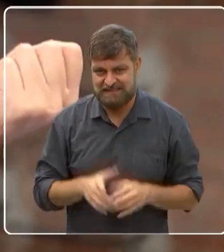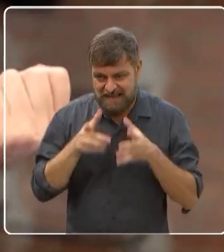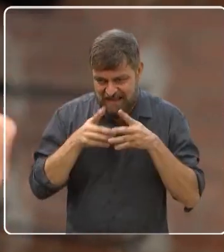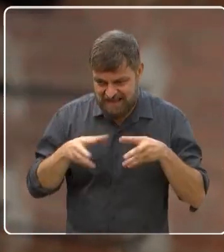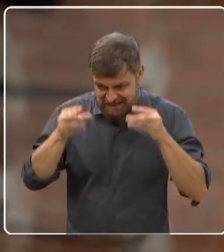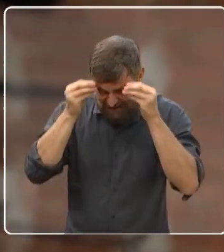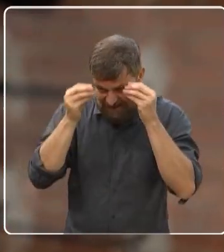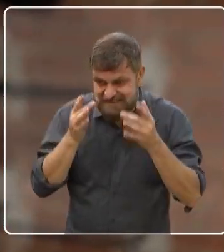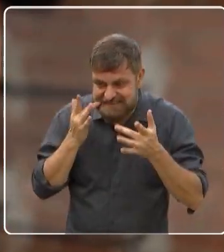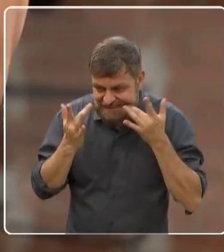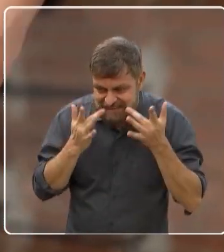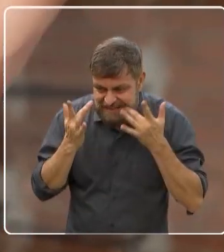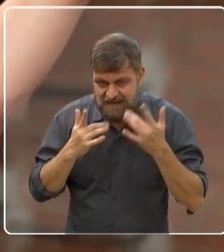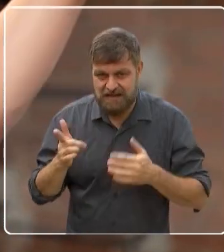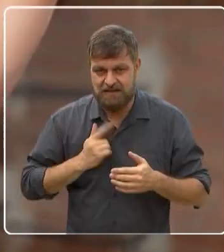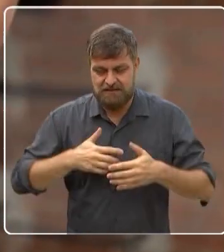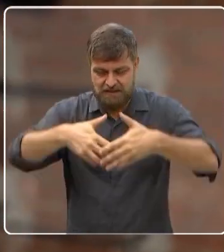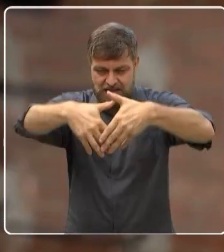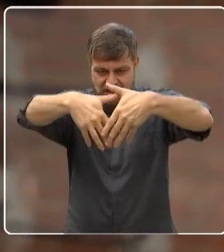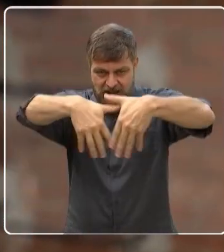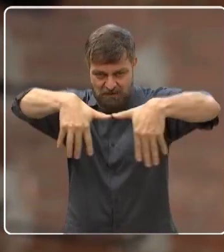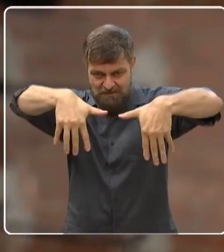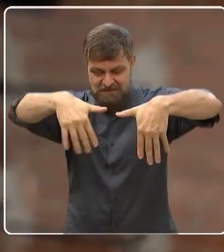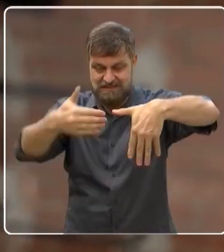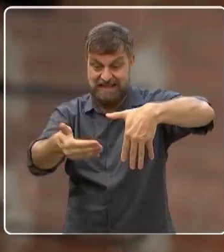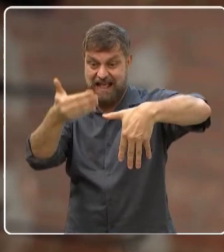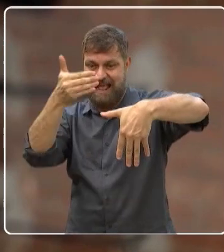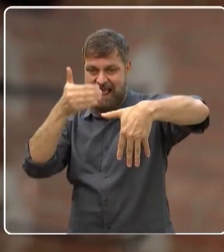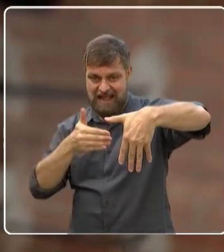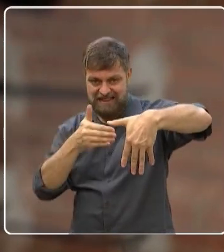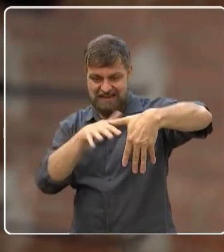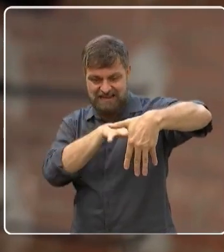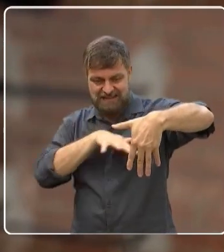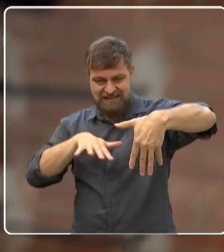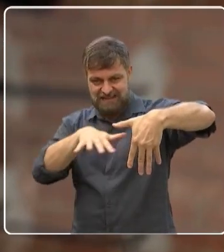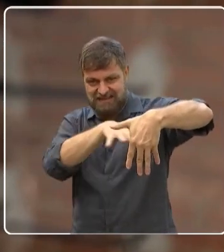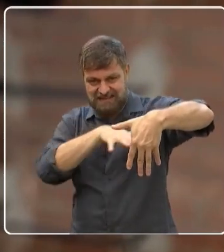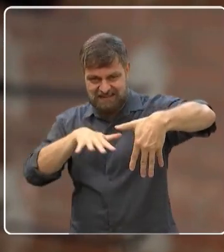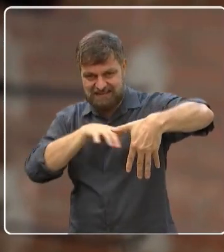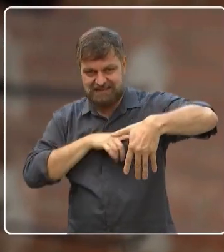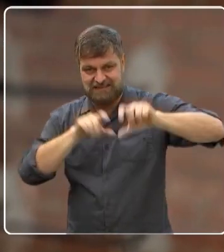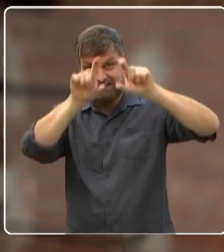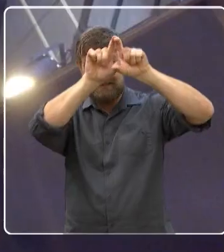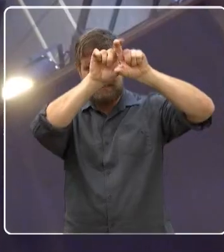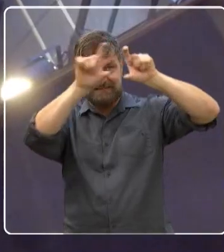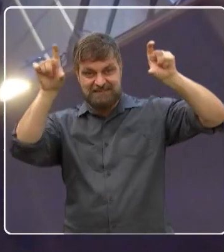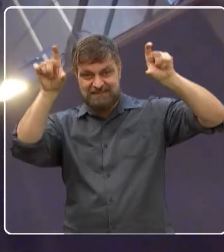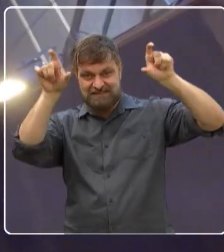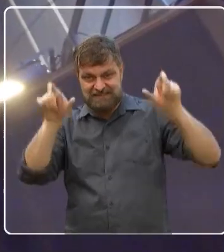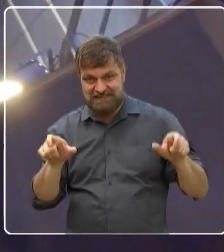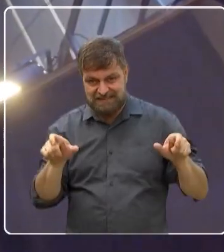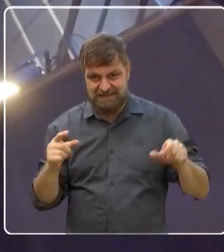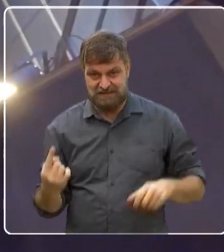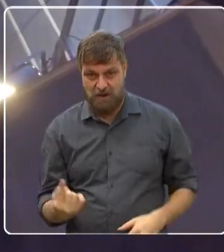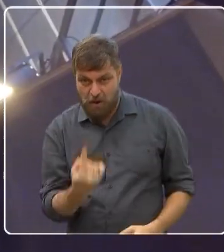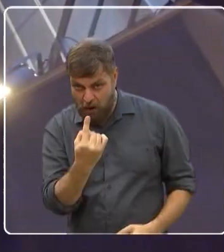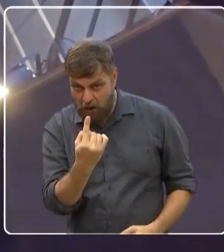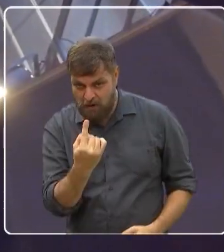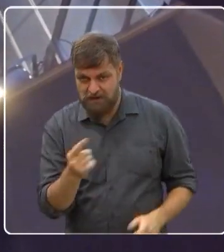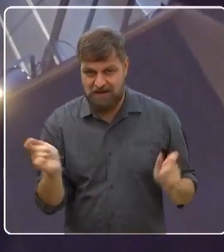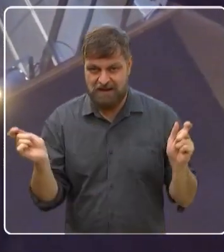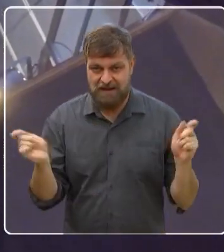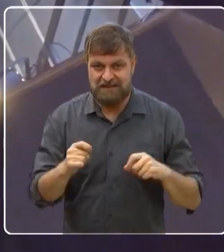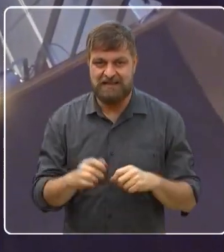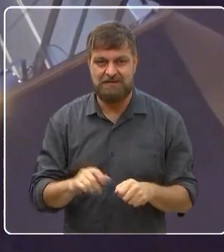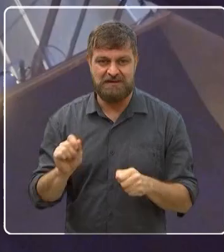teatral. Nós temos as coxias. A gente chama isso aqui de urdimento. O quê? Urdimento. Dá pra